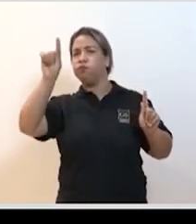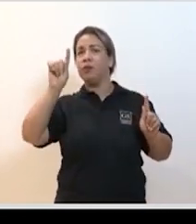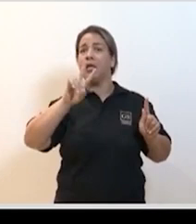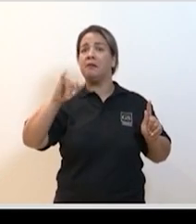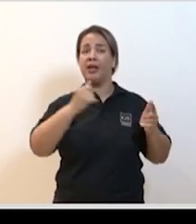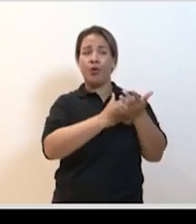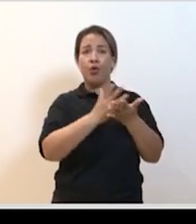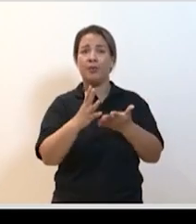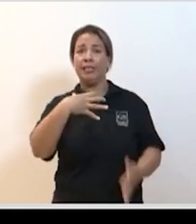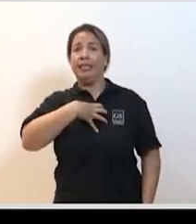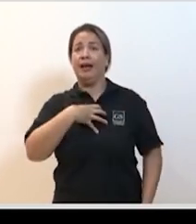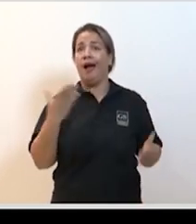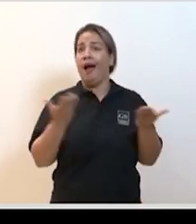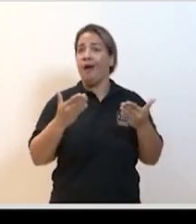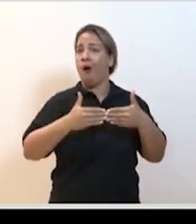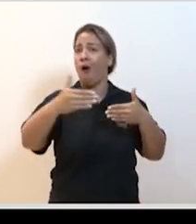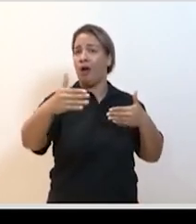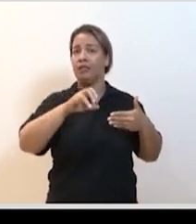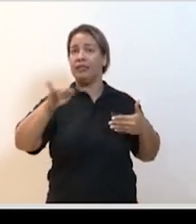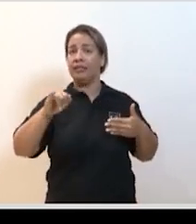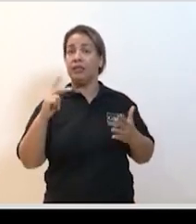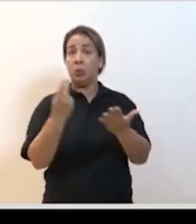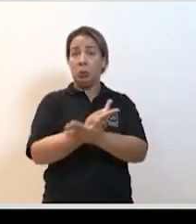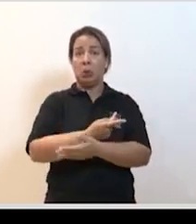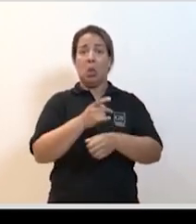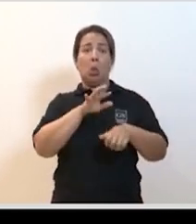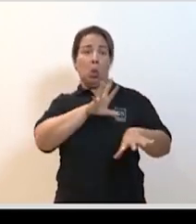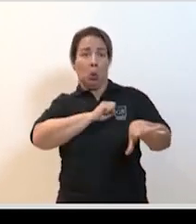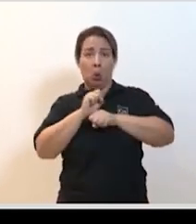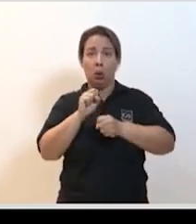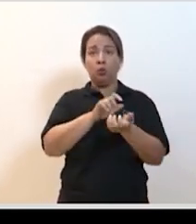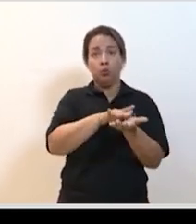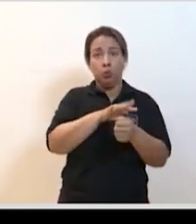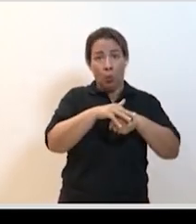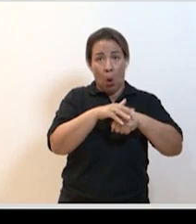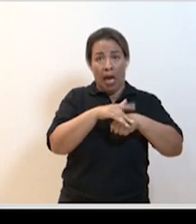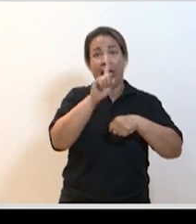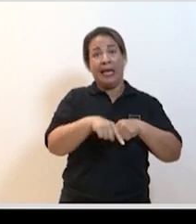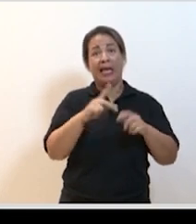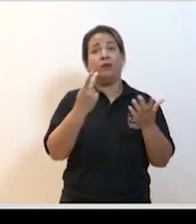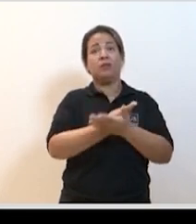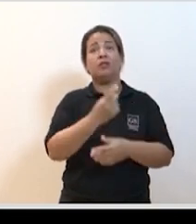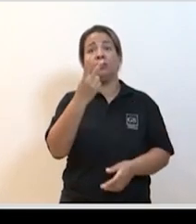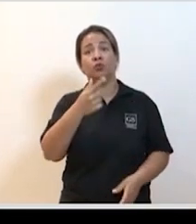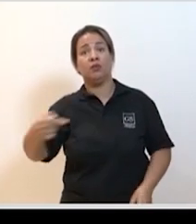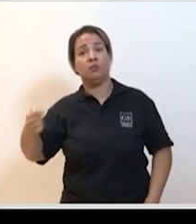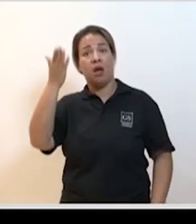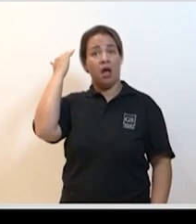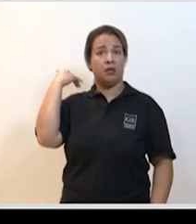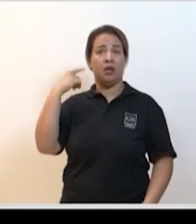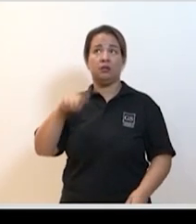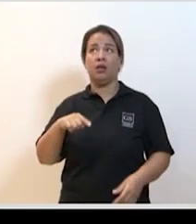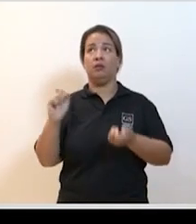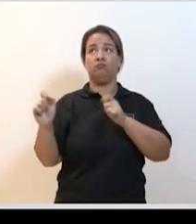agora porque os casos que a gente está vendo agora que estamos vendo agora graves são casos que apareceram duas semanas atrás pode passar o próximo por favor